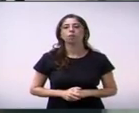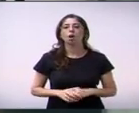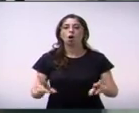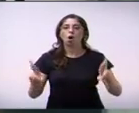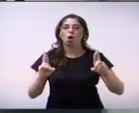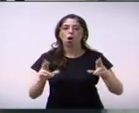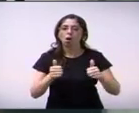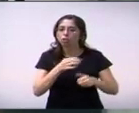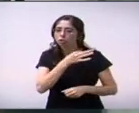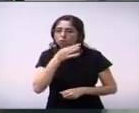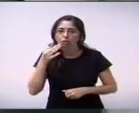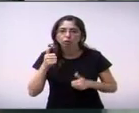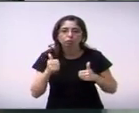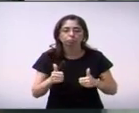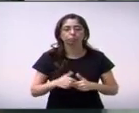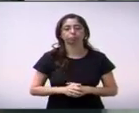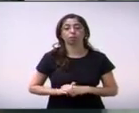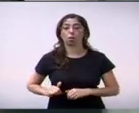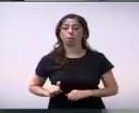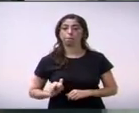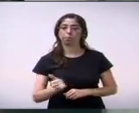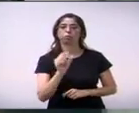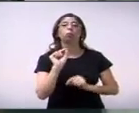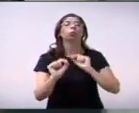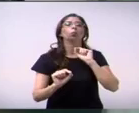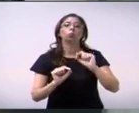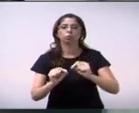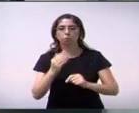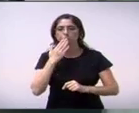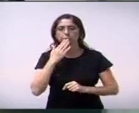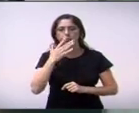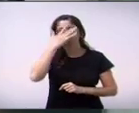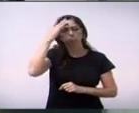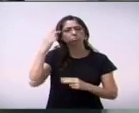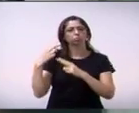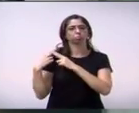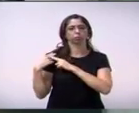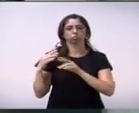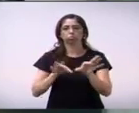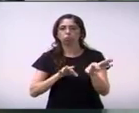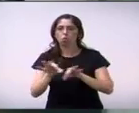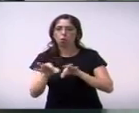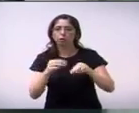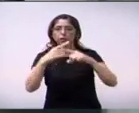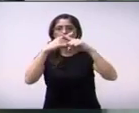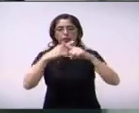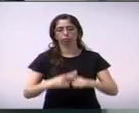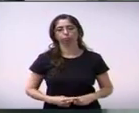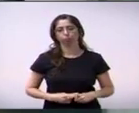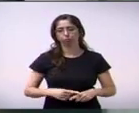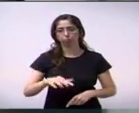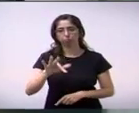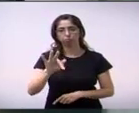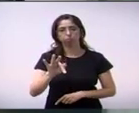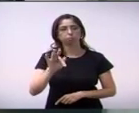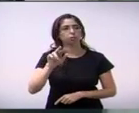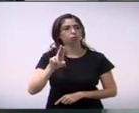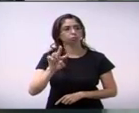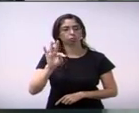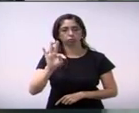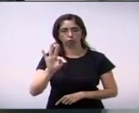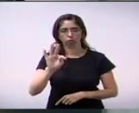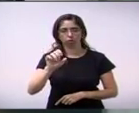e aproveito para fazer um pedido àqueles que organizam os times para terem um pouco mais de calma e mais de